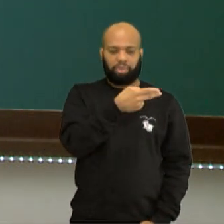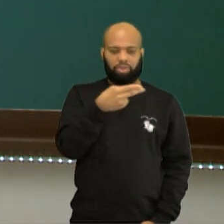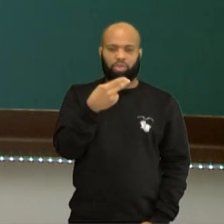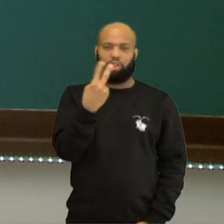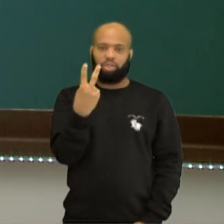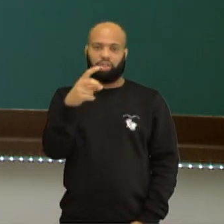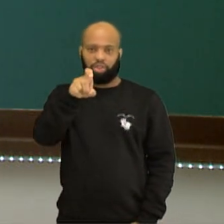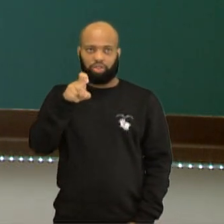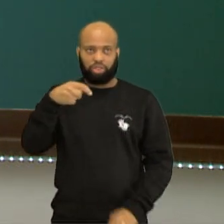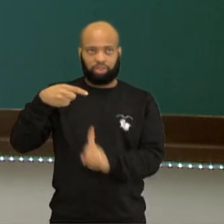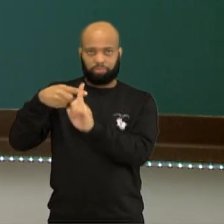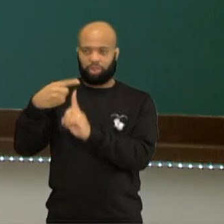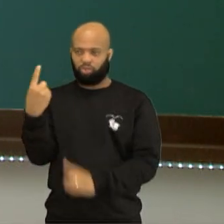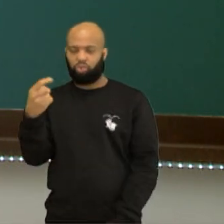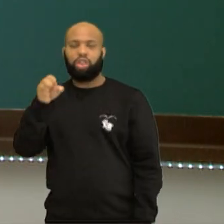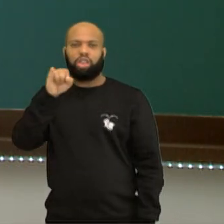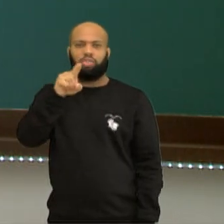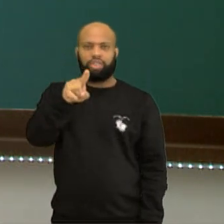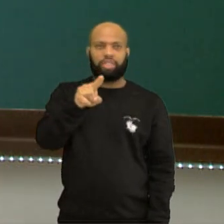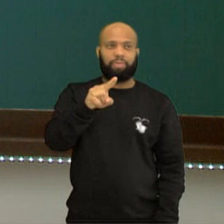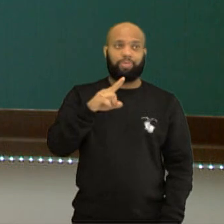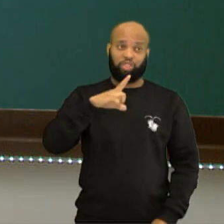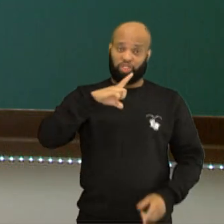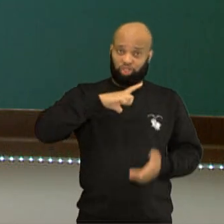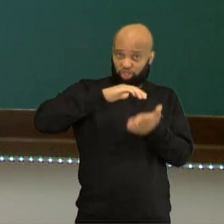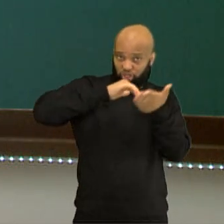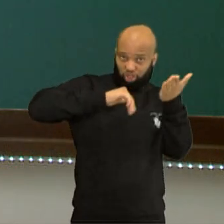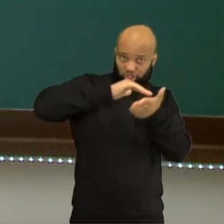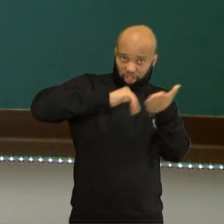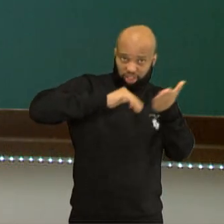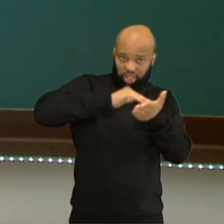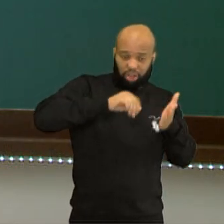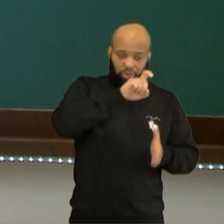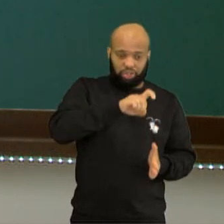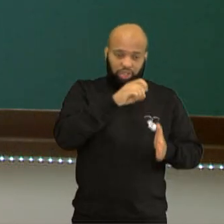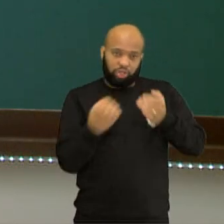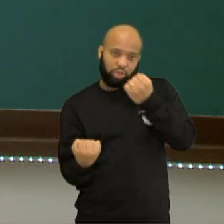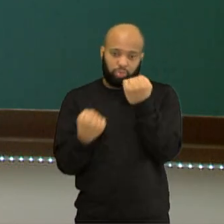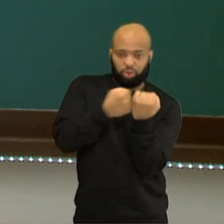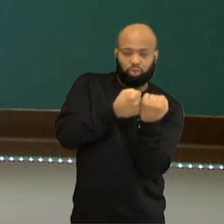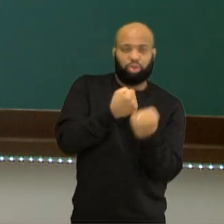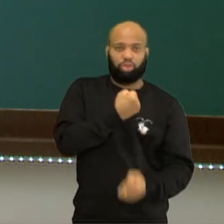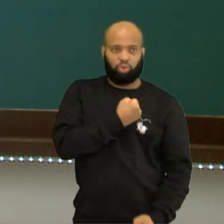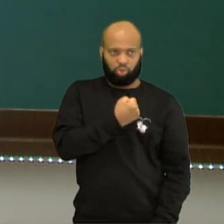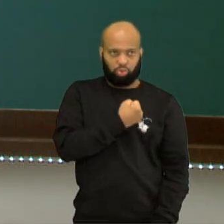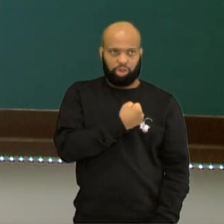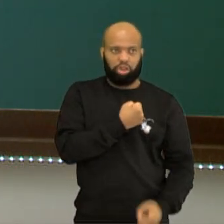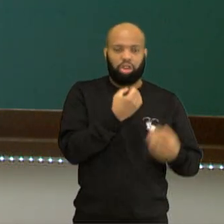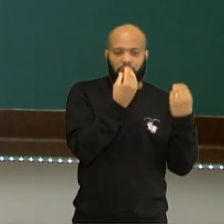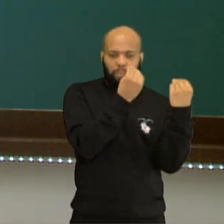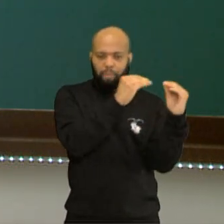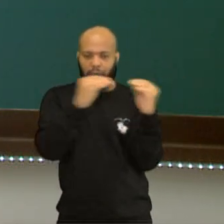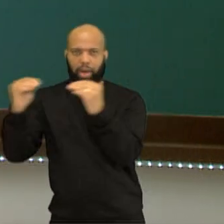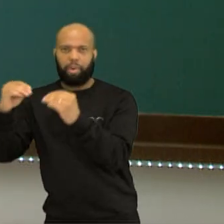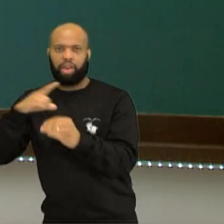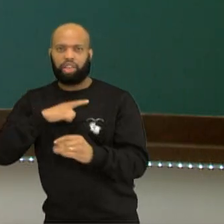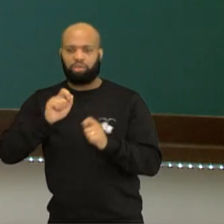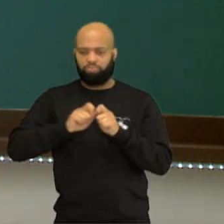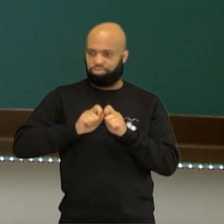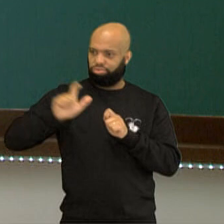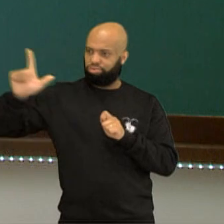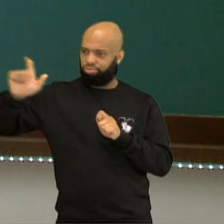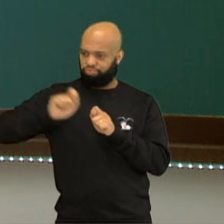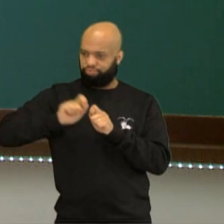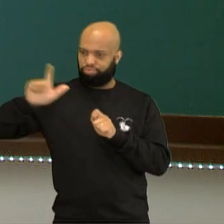2x mais 1. Se você for lá e substituir no x, valores, tá bom? De forma crescente, menos 3, menos